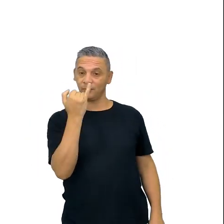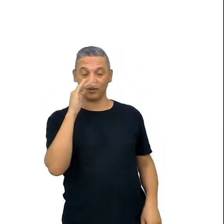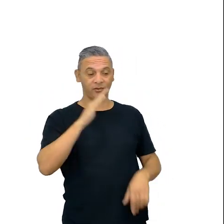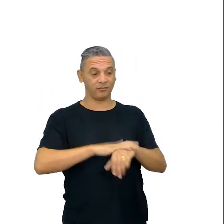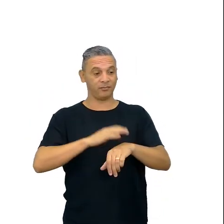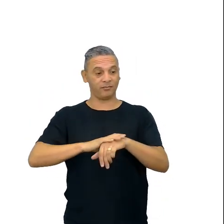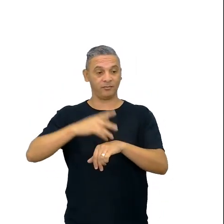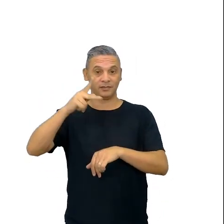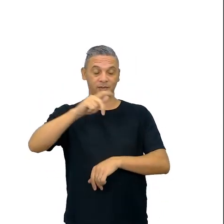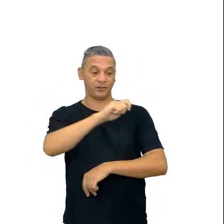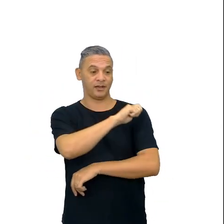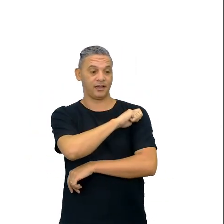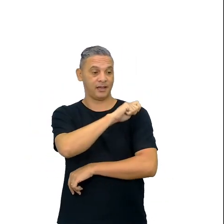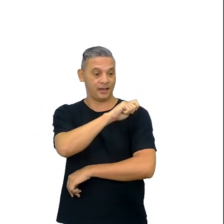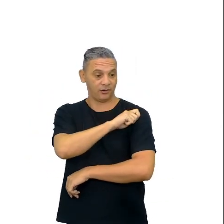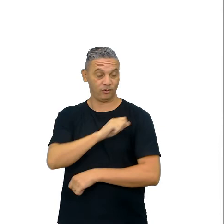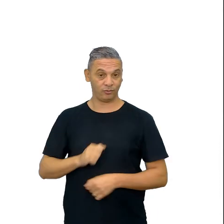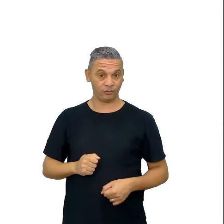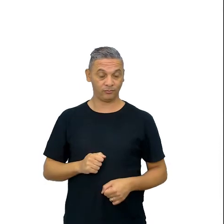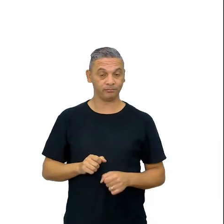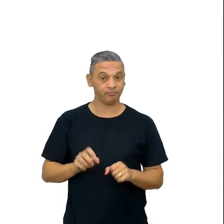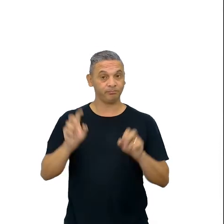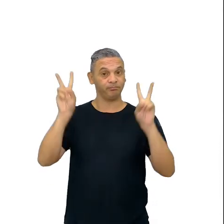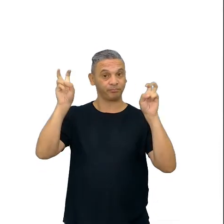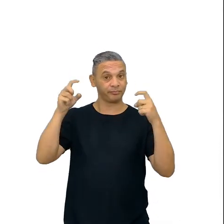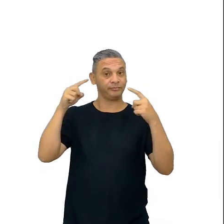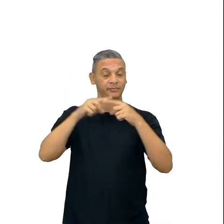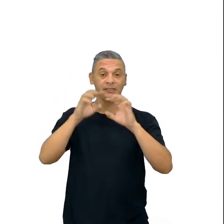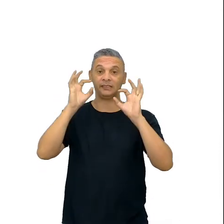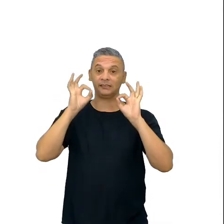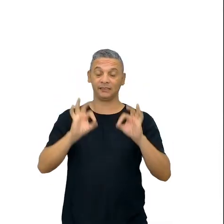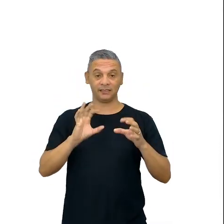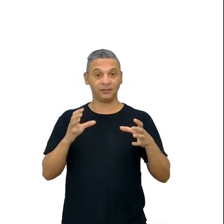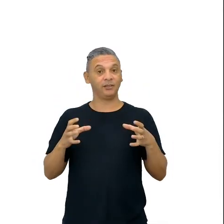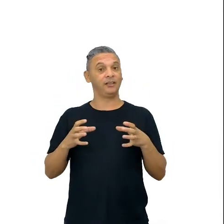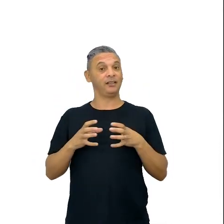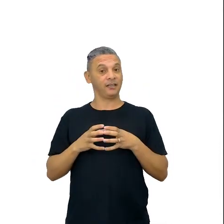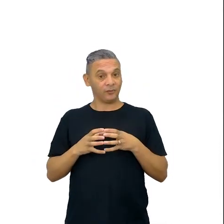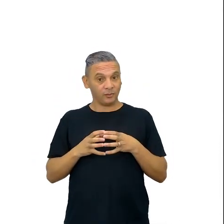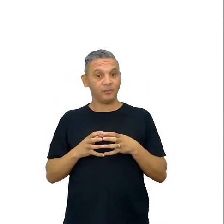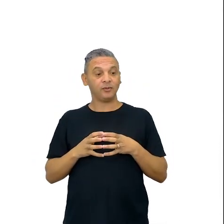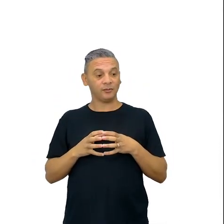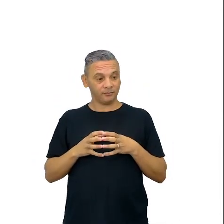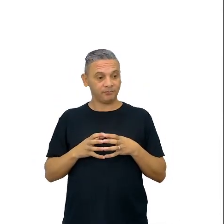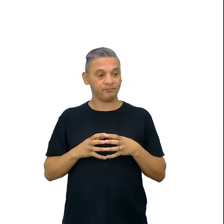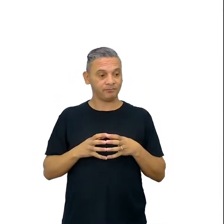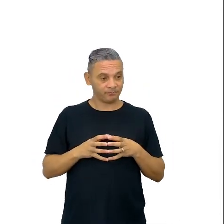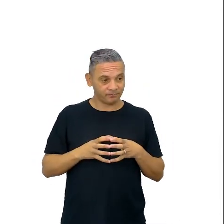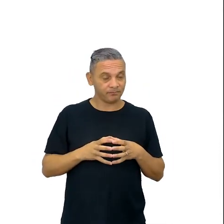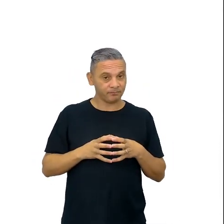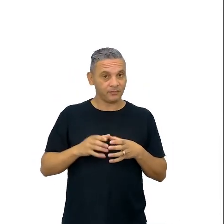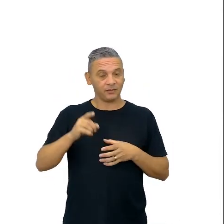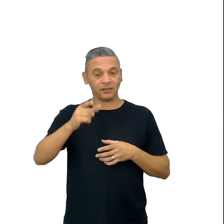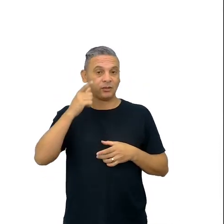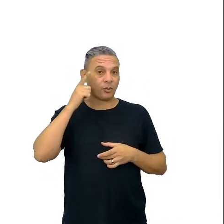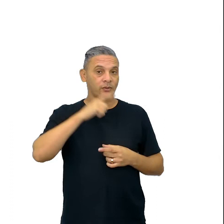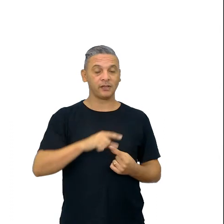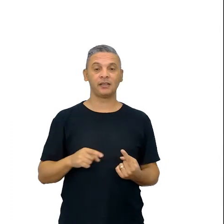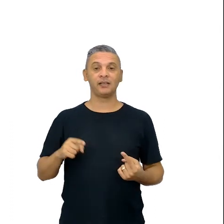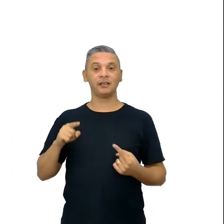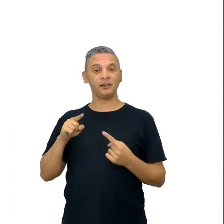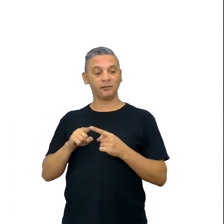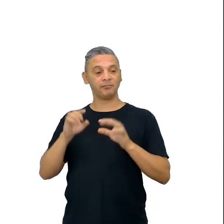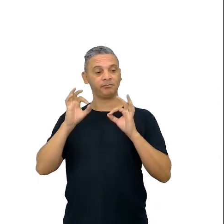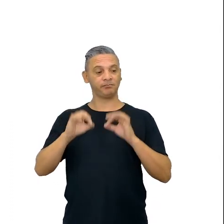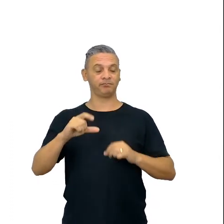estudante, quanto mais sentido ele vê na coletividade das ações da escola, aquilo aflora de